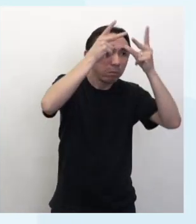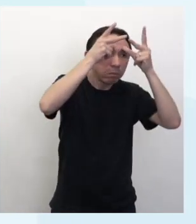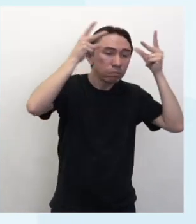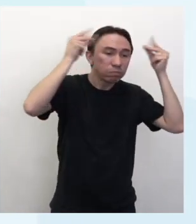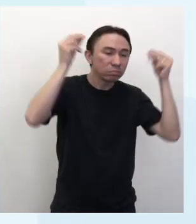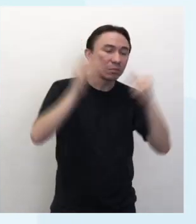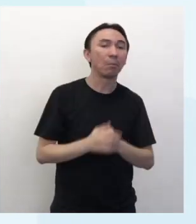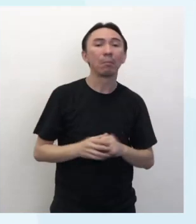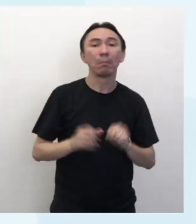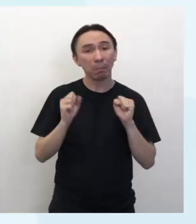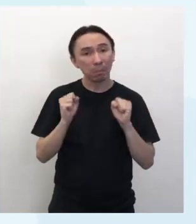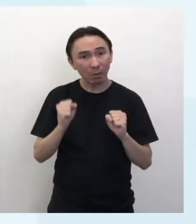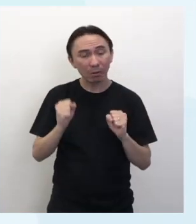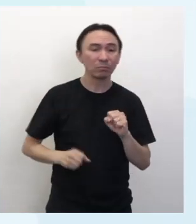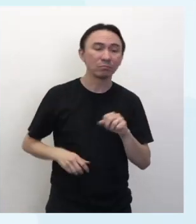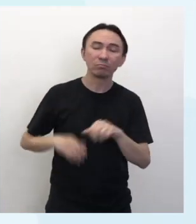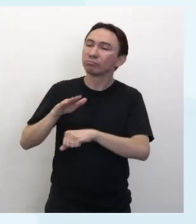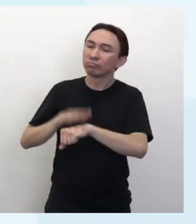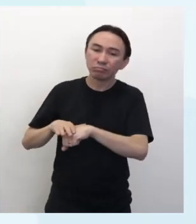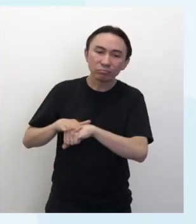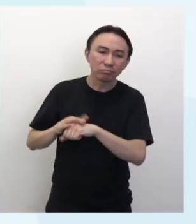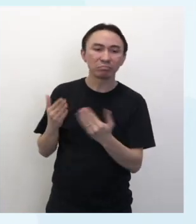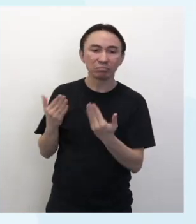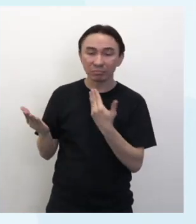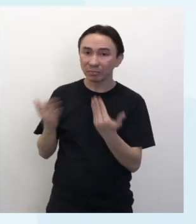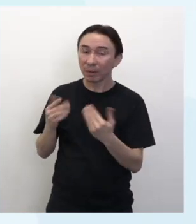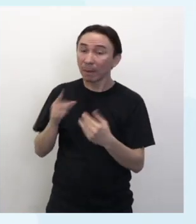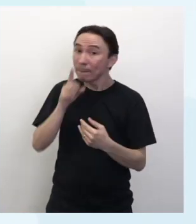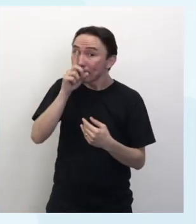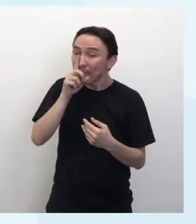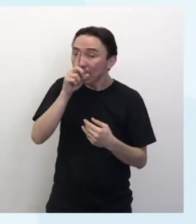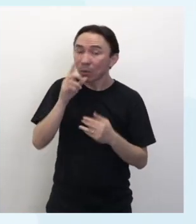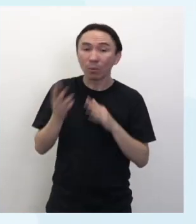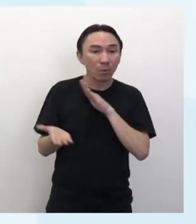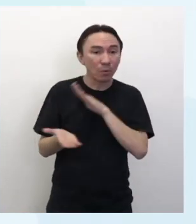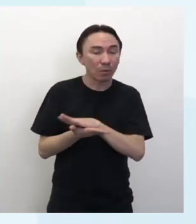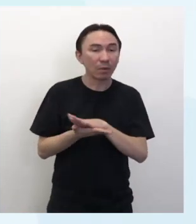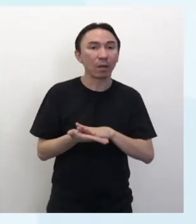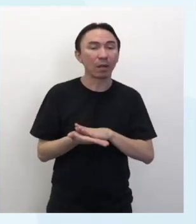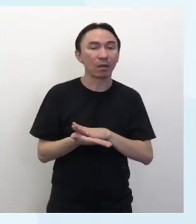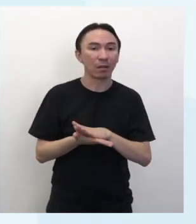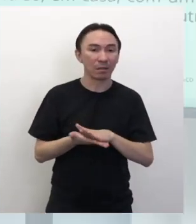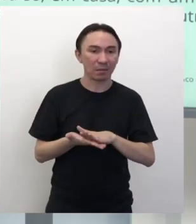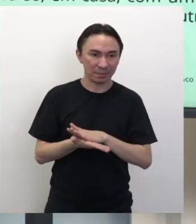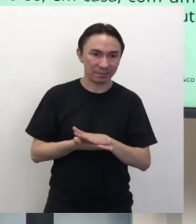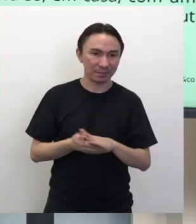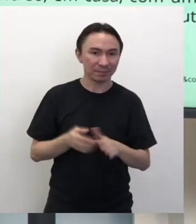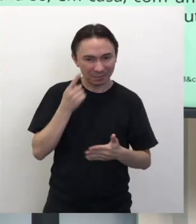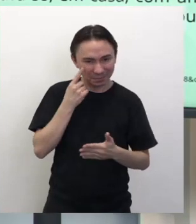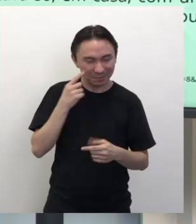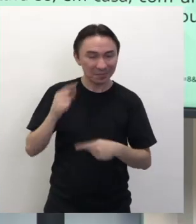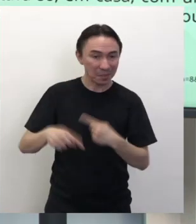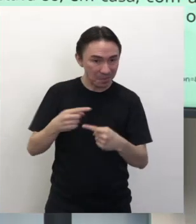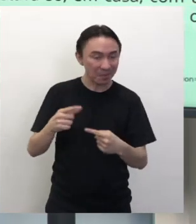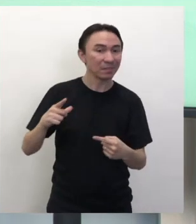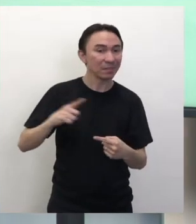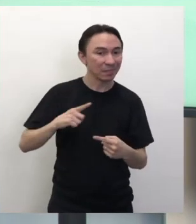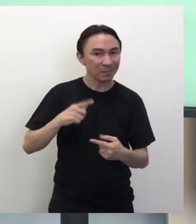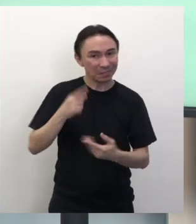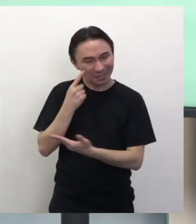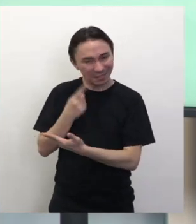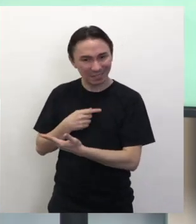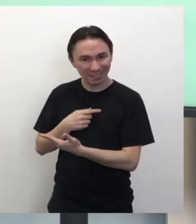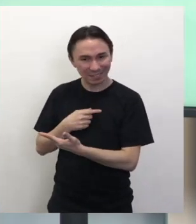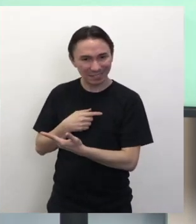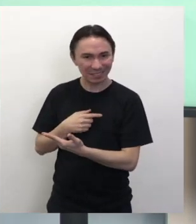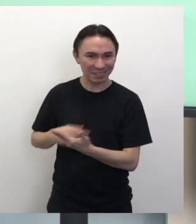ao outro sem perigo. E esse é um trecho que você tem que dar uma viajada. Eu não acredito que você vai ler um